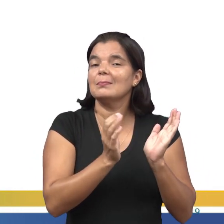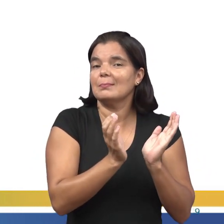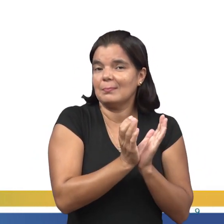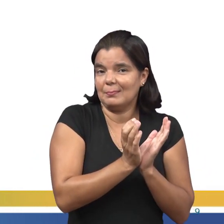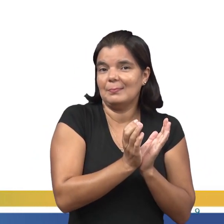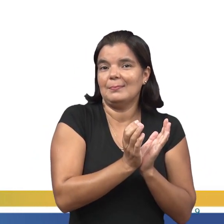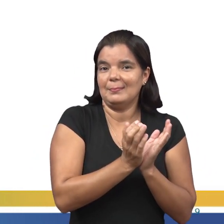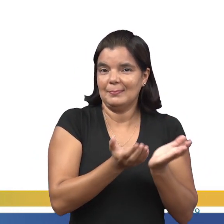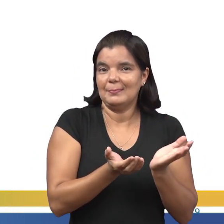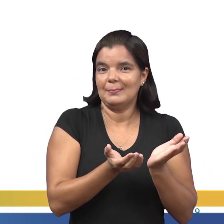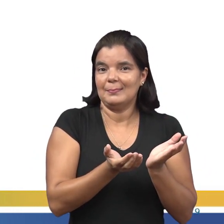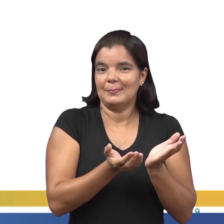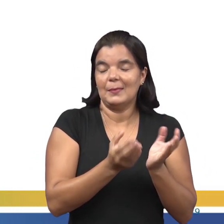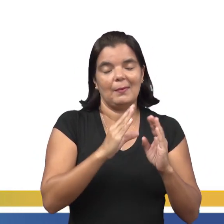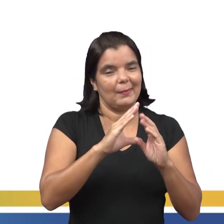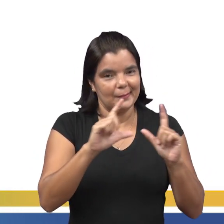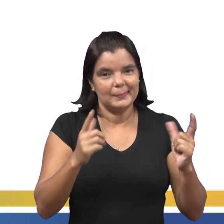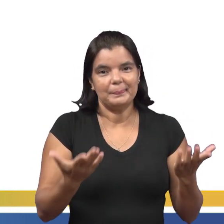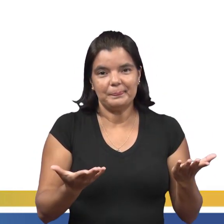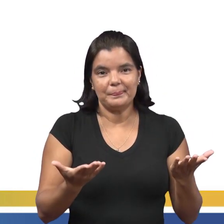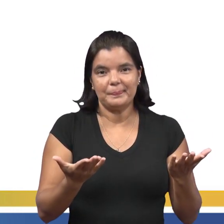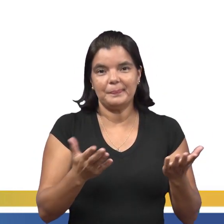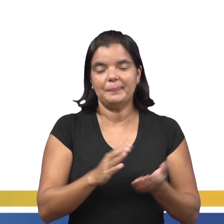em grupos, lógico.